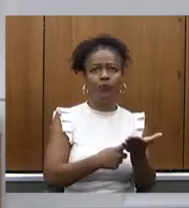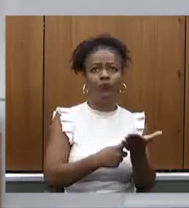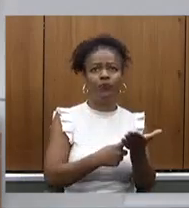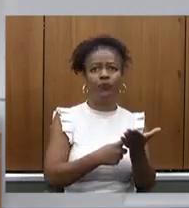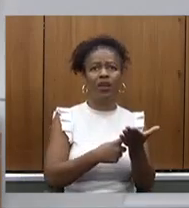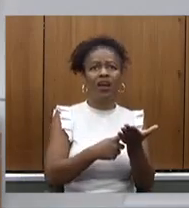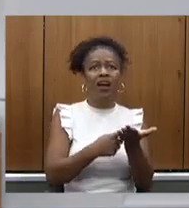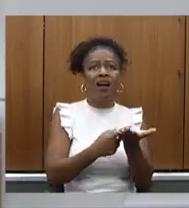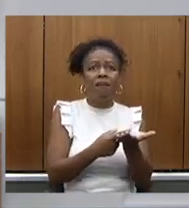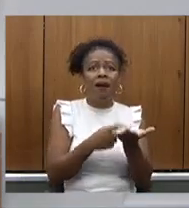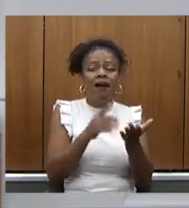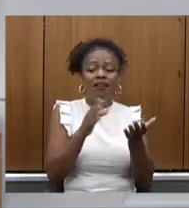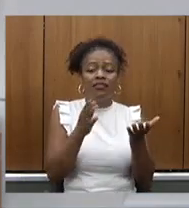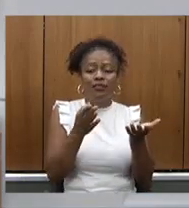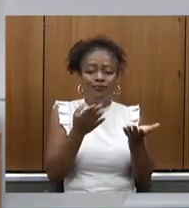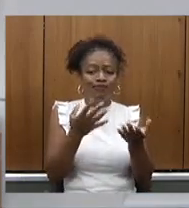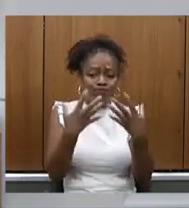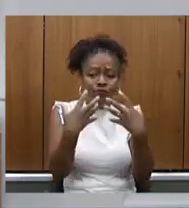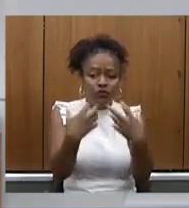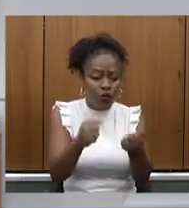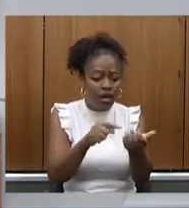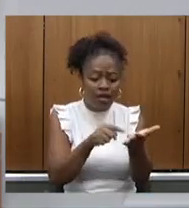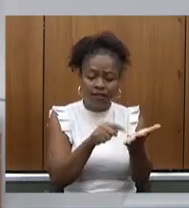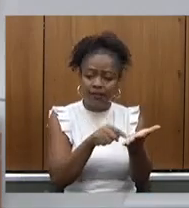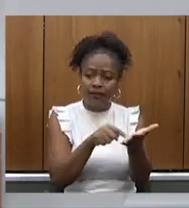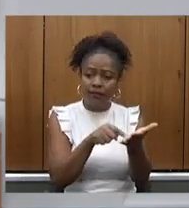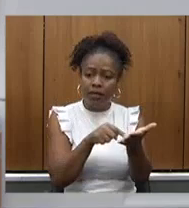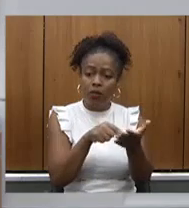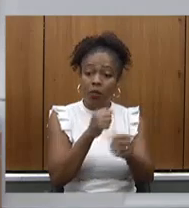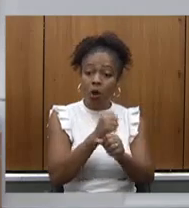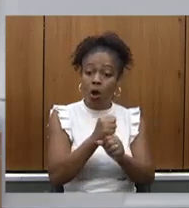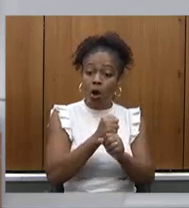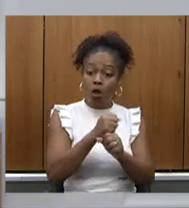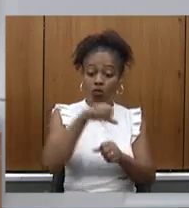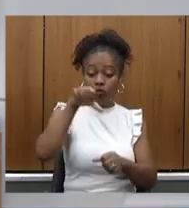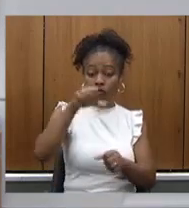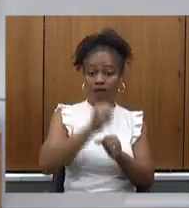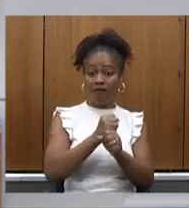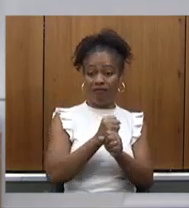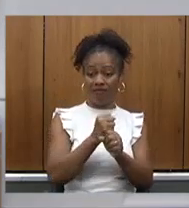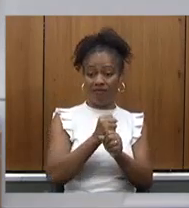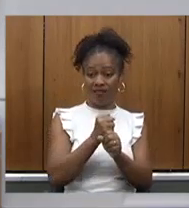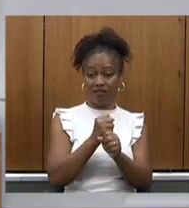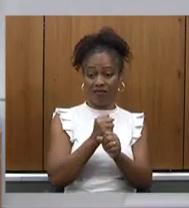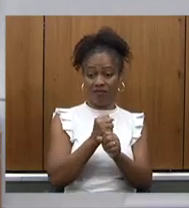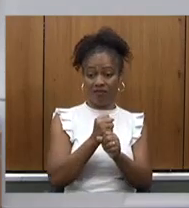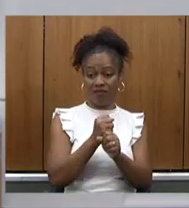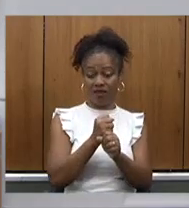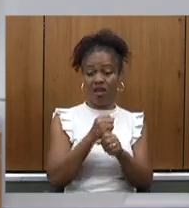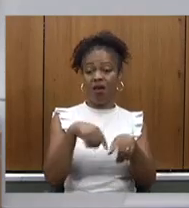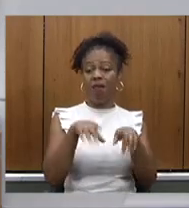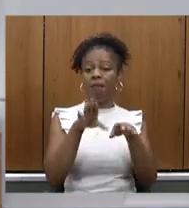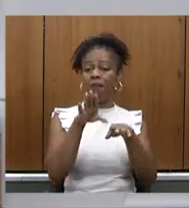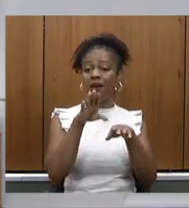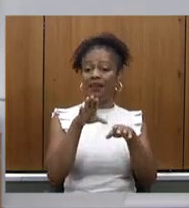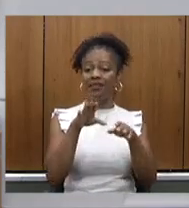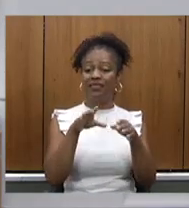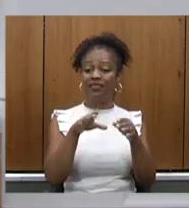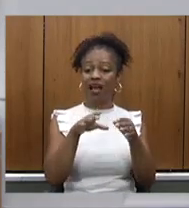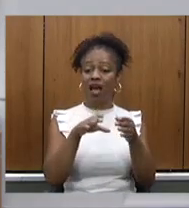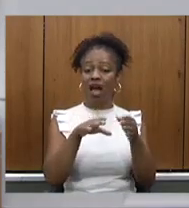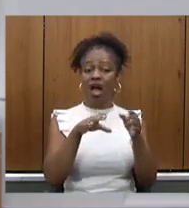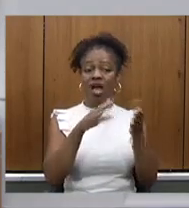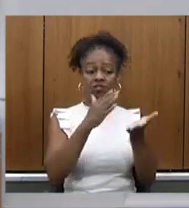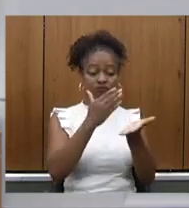nenhuma atualização monetária por nove anos inclusive determina a suspensão de repasse